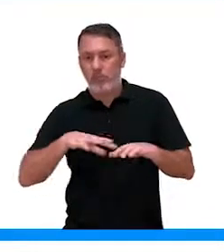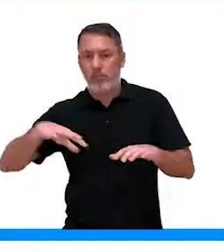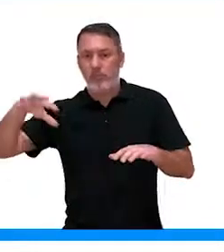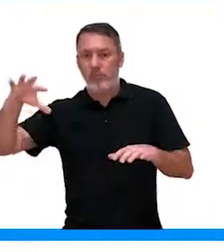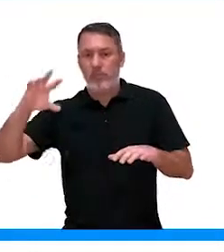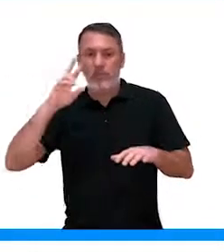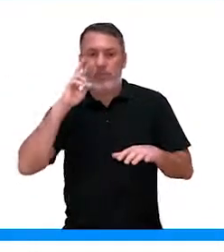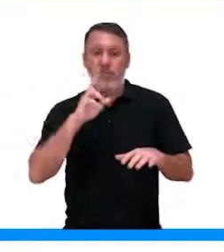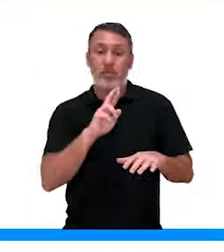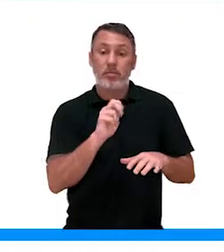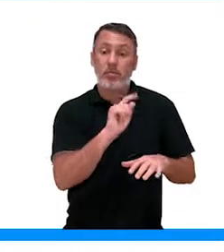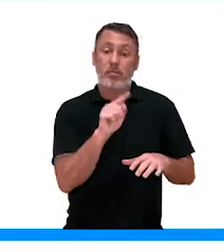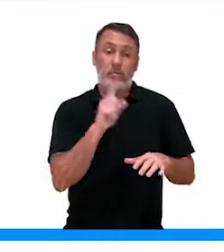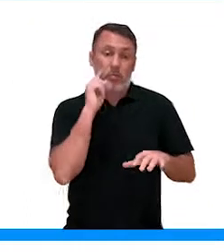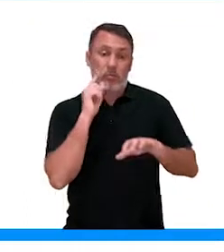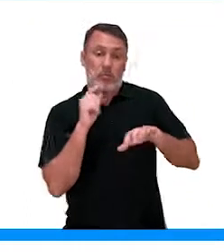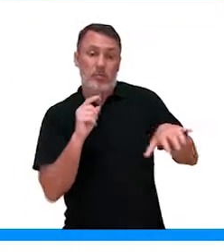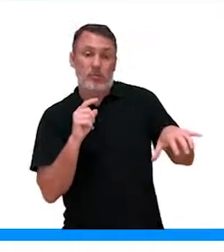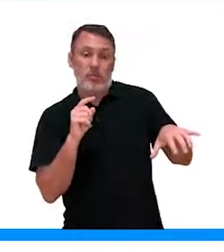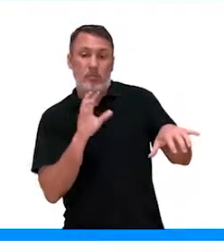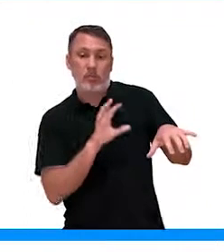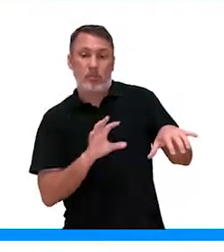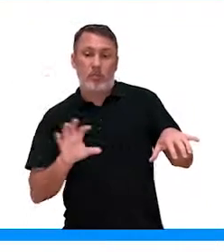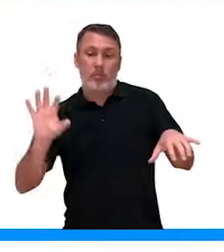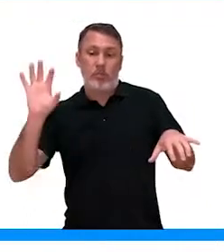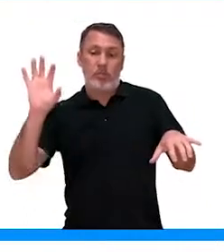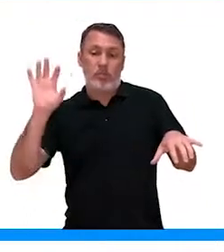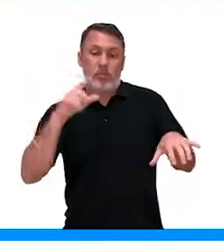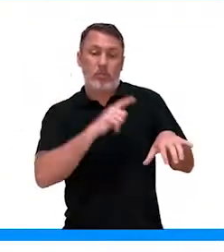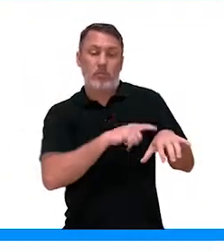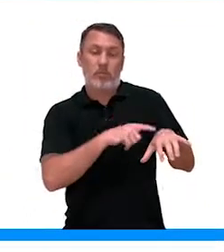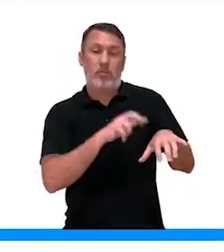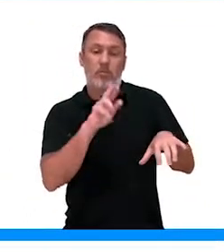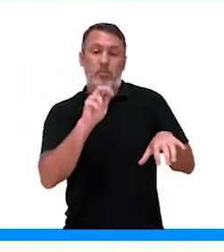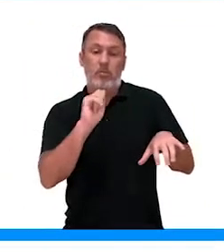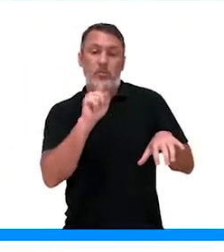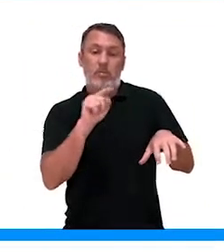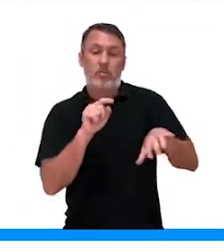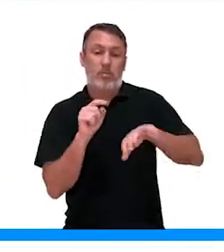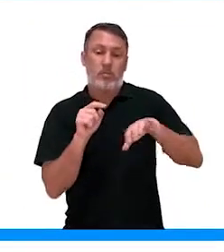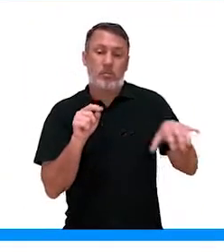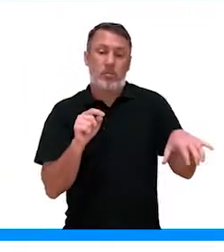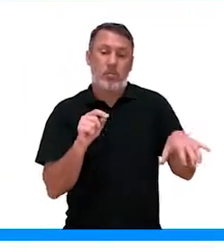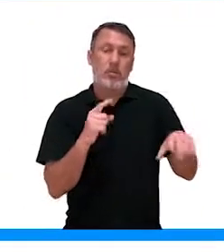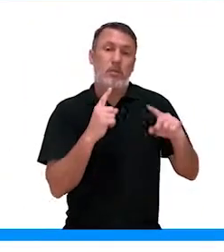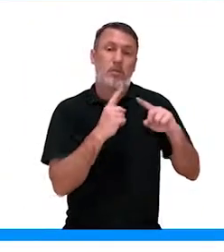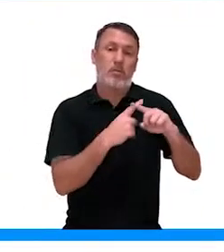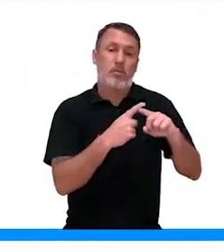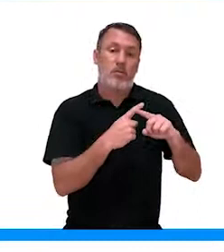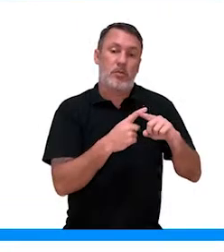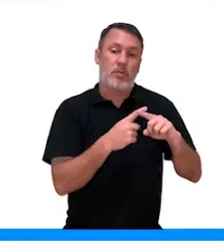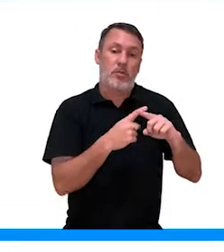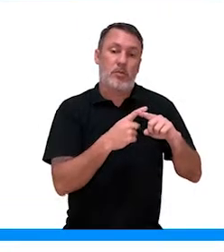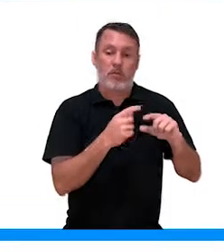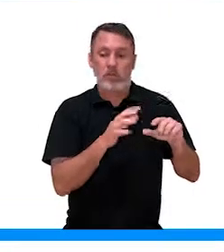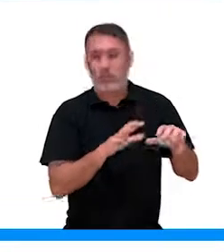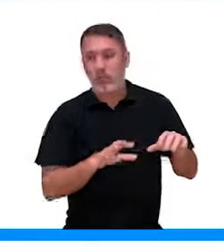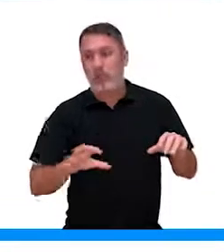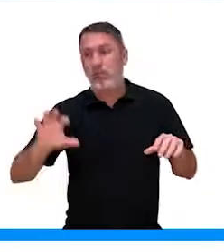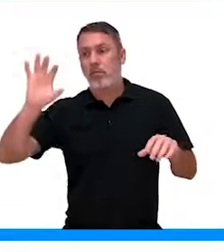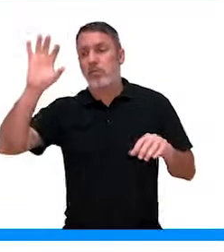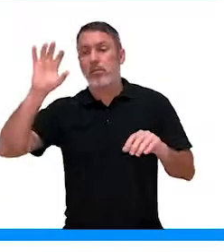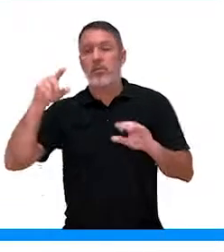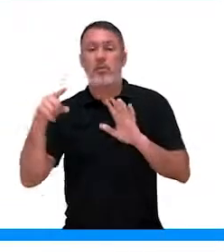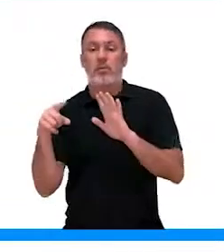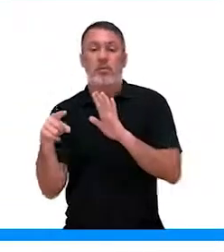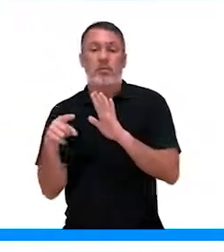Gravitropismo positivo, as raízes, por exemplo, elas crescem em direção ao centro da Terra. Gravitropismo negativo, o caule,